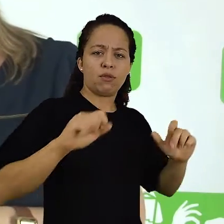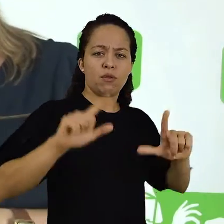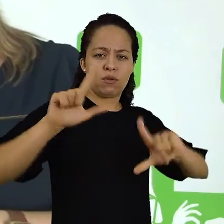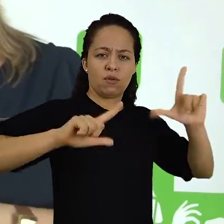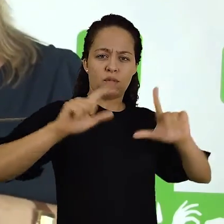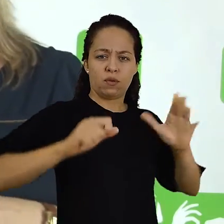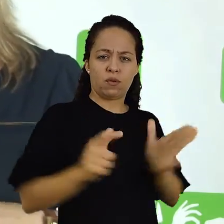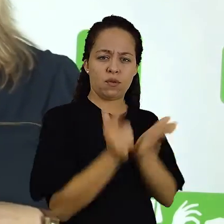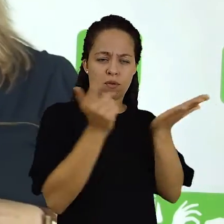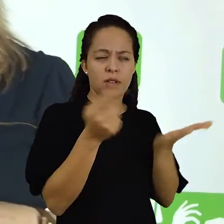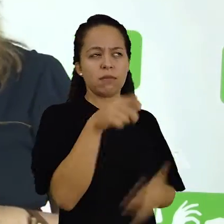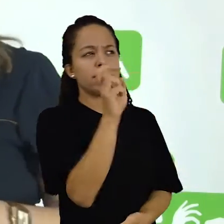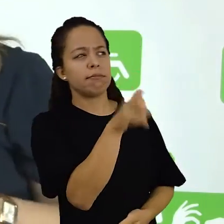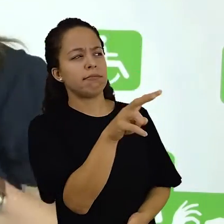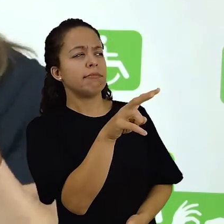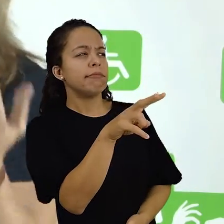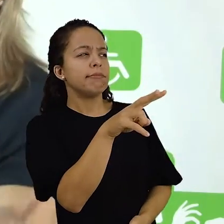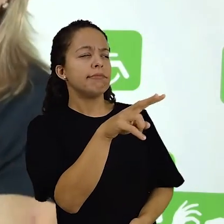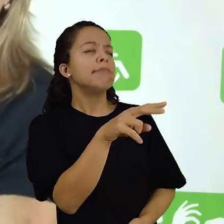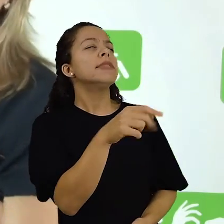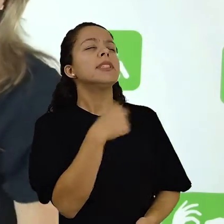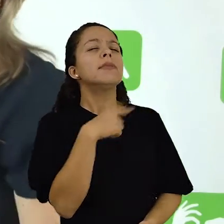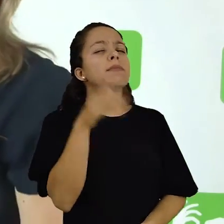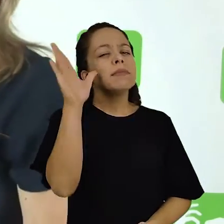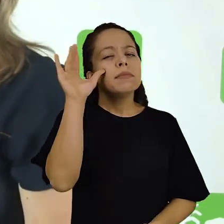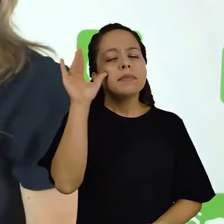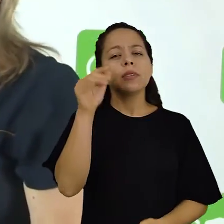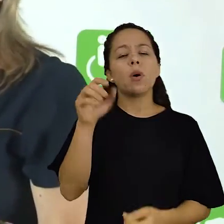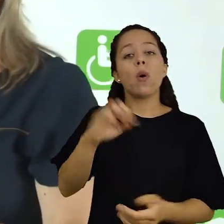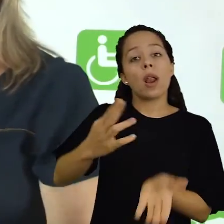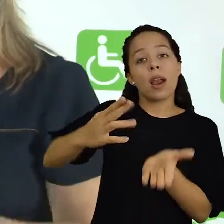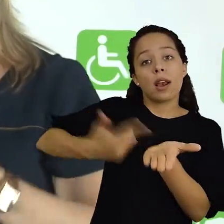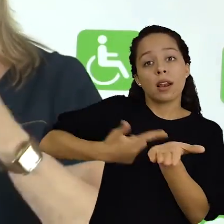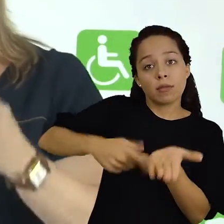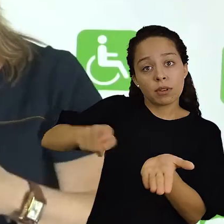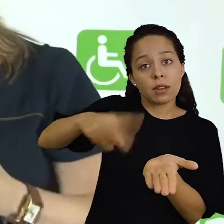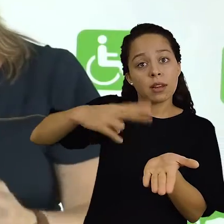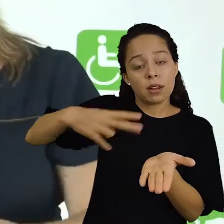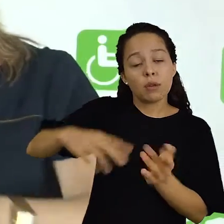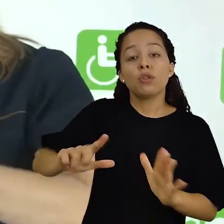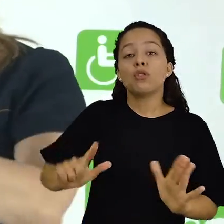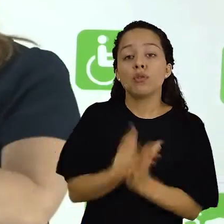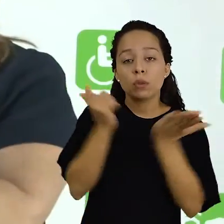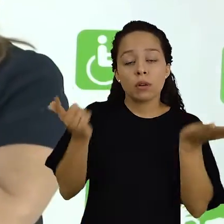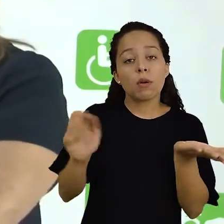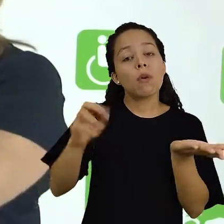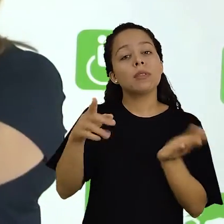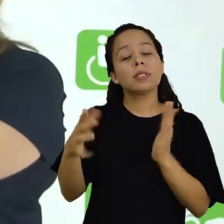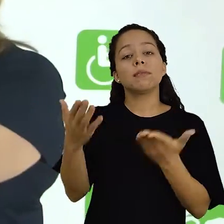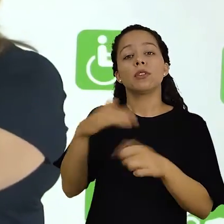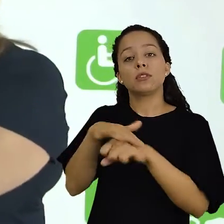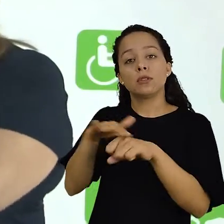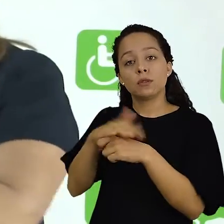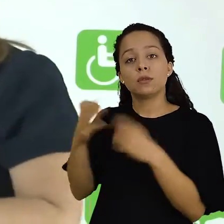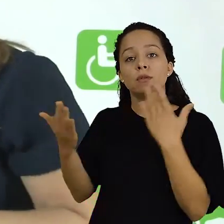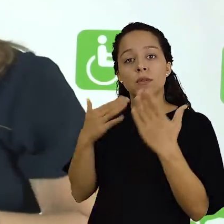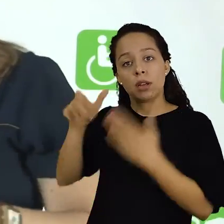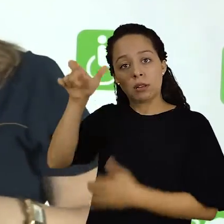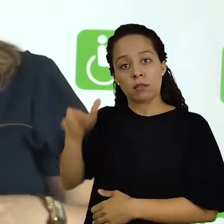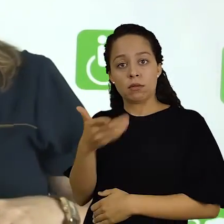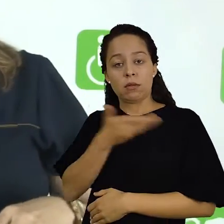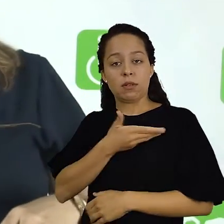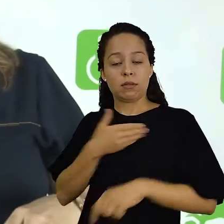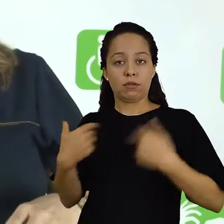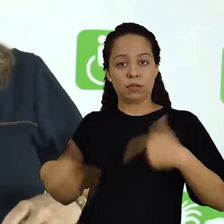um determinado livro que você leu, sobre uma conversa que você teve com algum colega de trabalho,